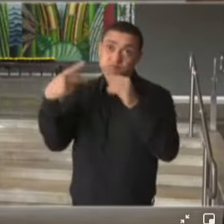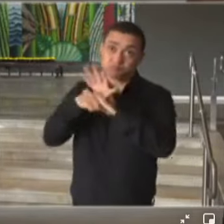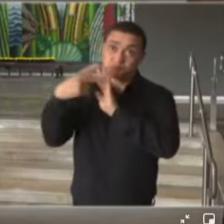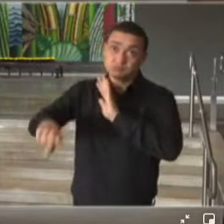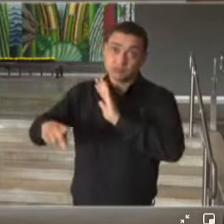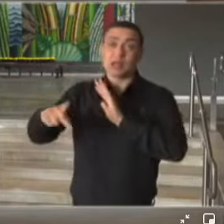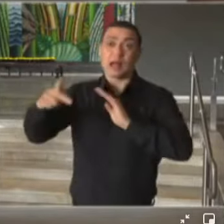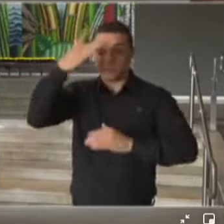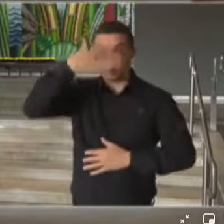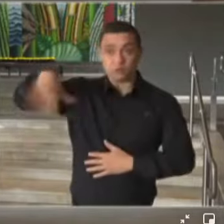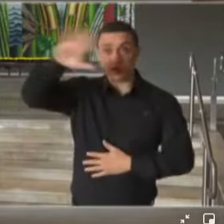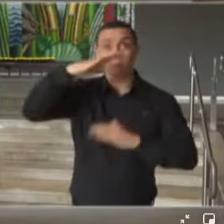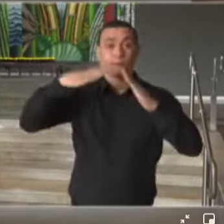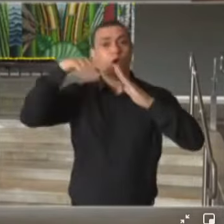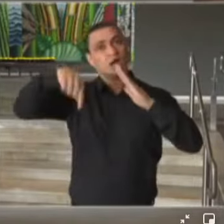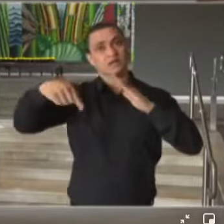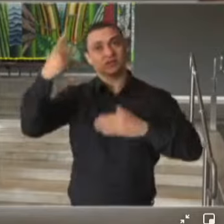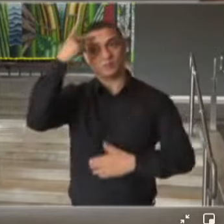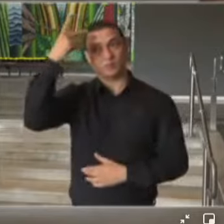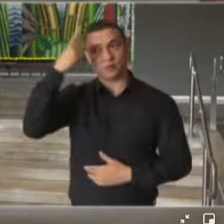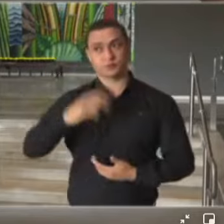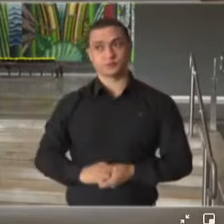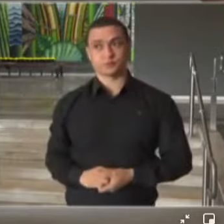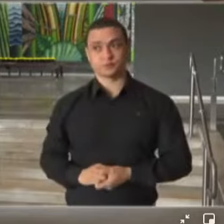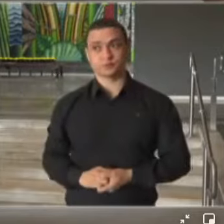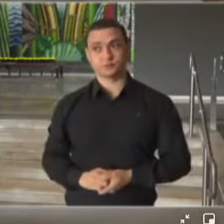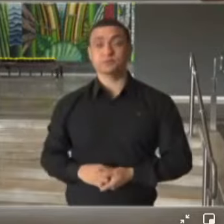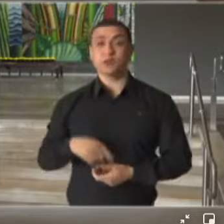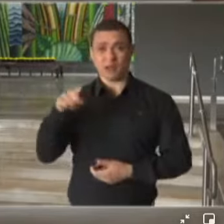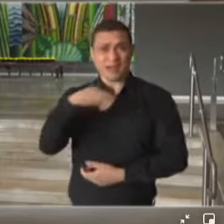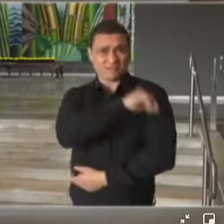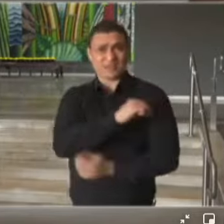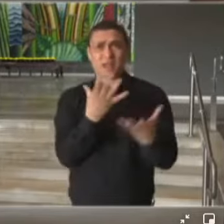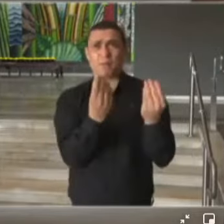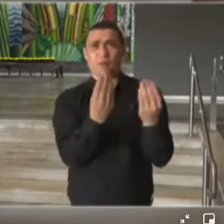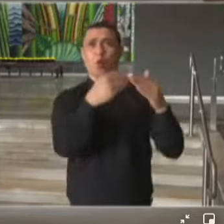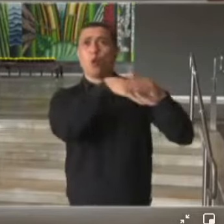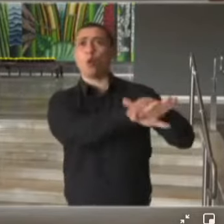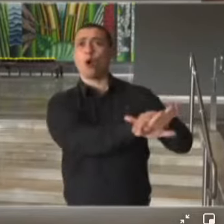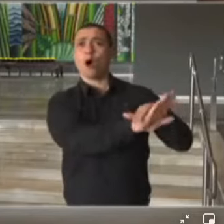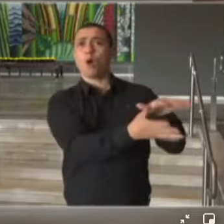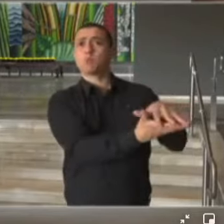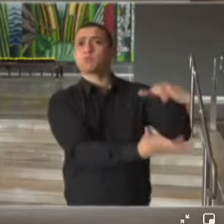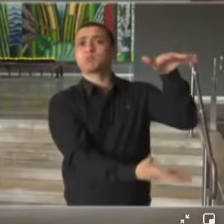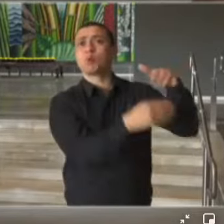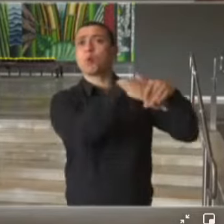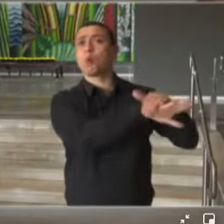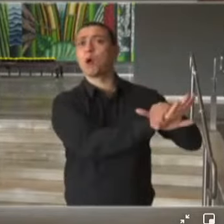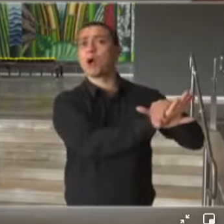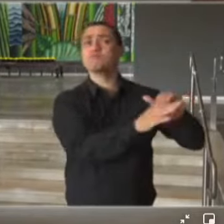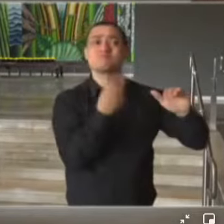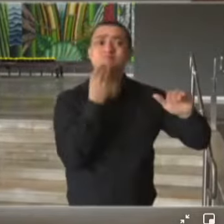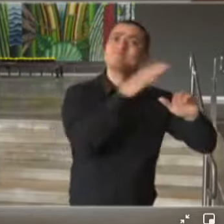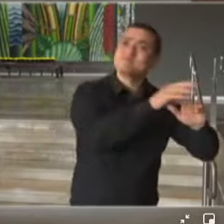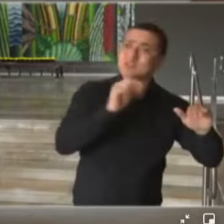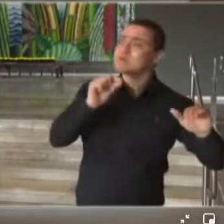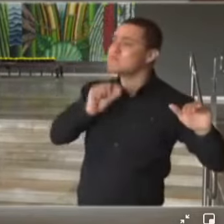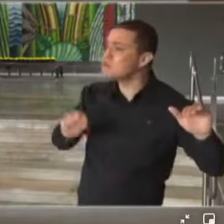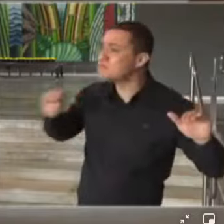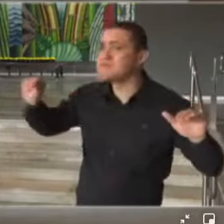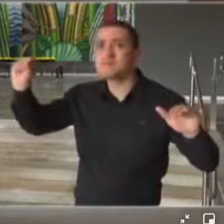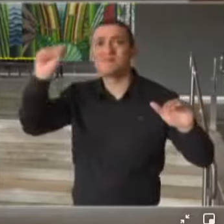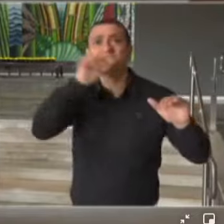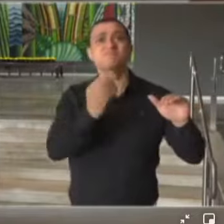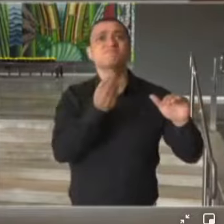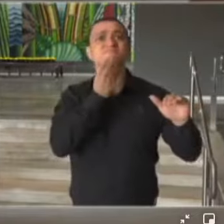paulistas e aos brasileiros que vivem aqui. É muita vacina guardada na prateleira quando essas vacinas deveriam estar já no